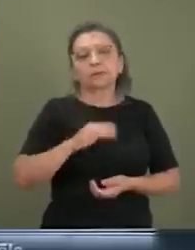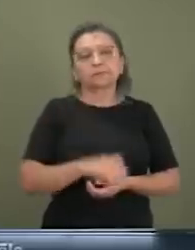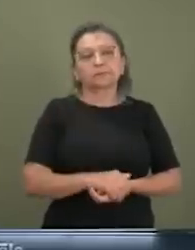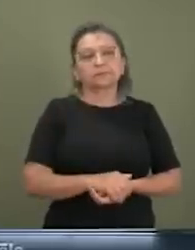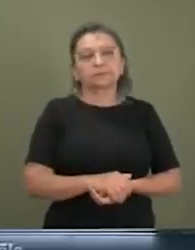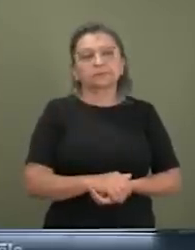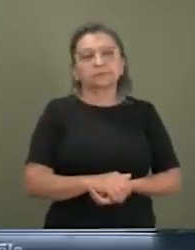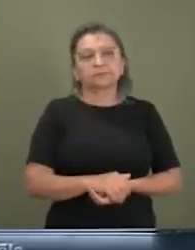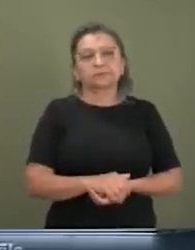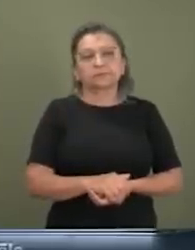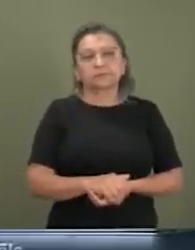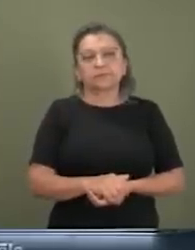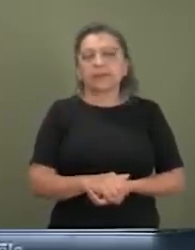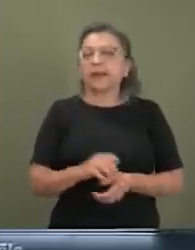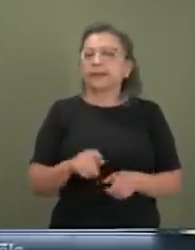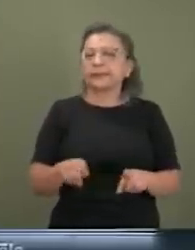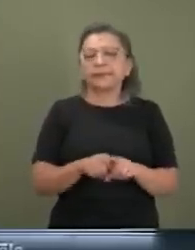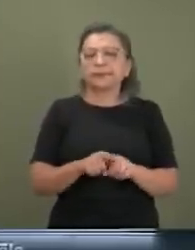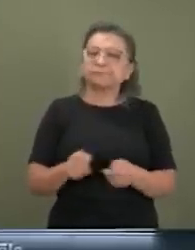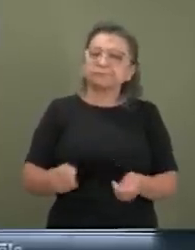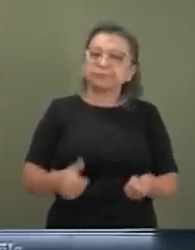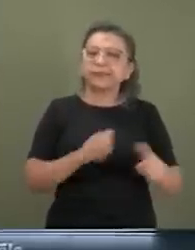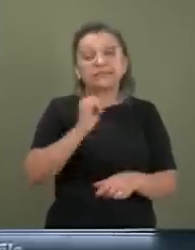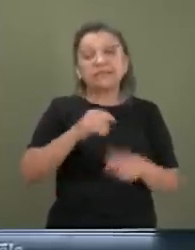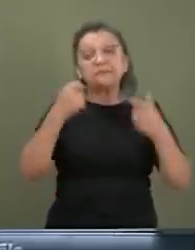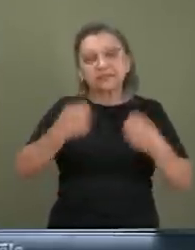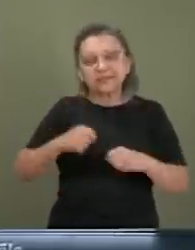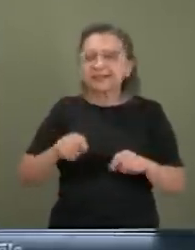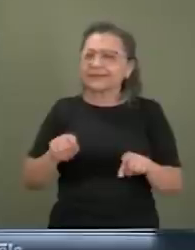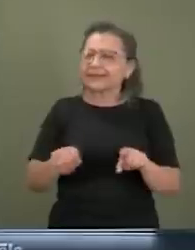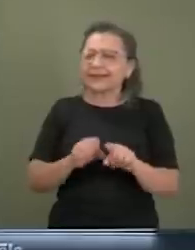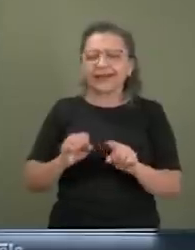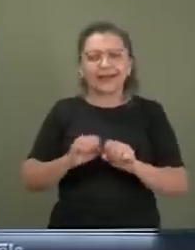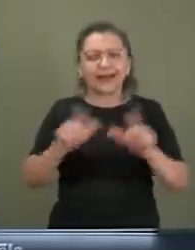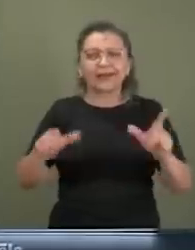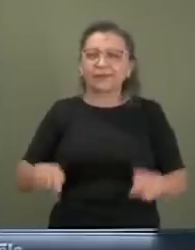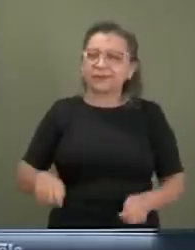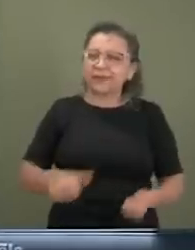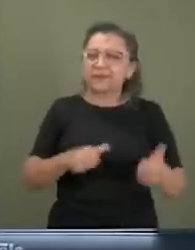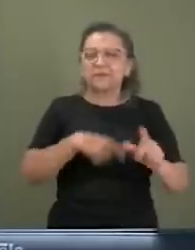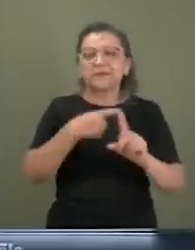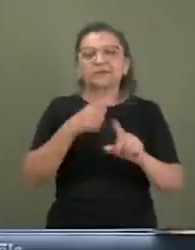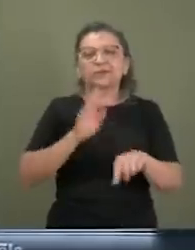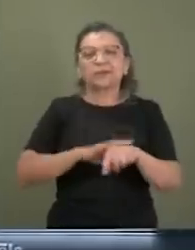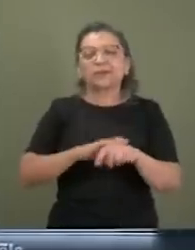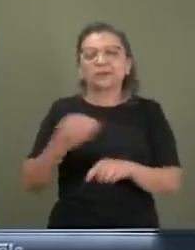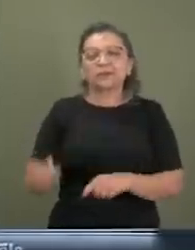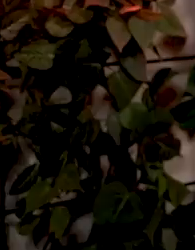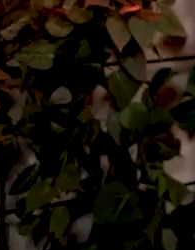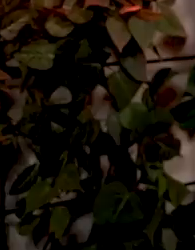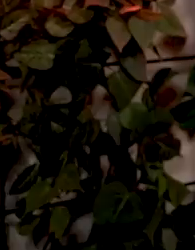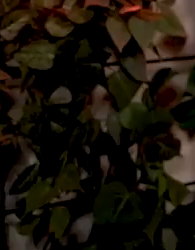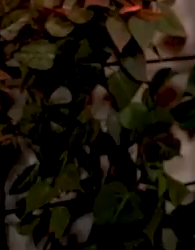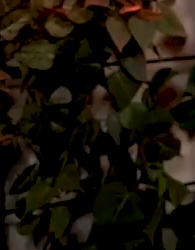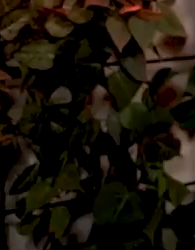inclusive demos um tempo a mais e se fosse necessário aumentaríamos ainda mais o tempo porque é muito importante. Obrigado.